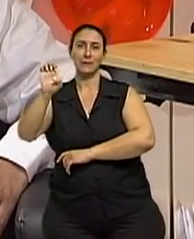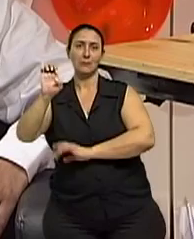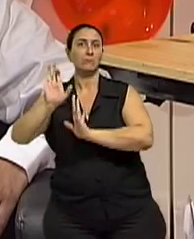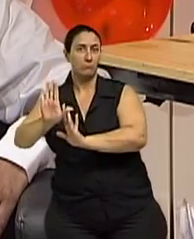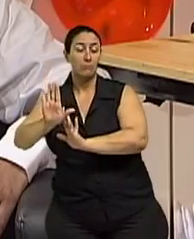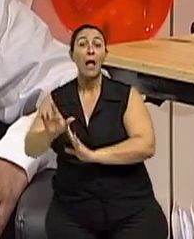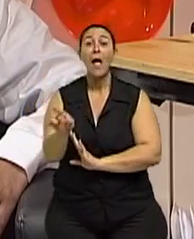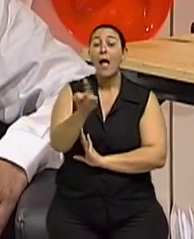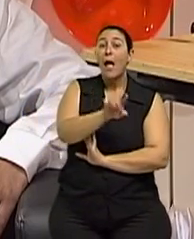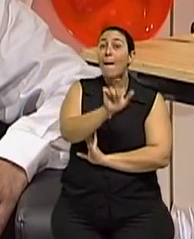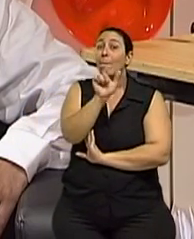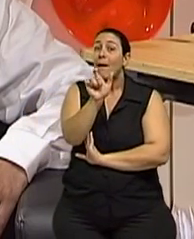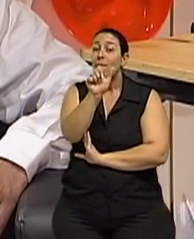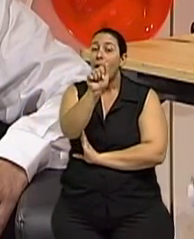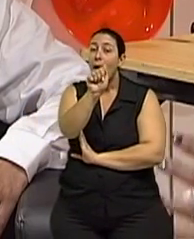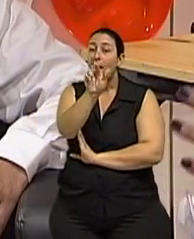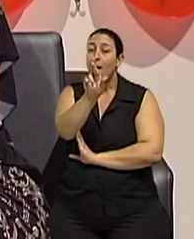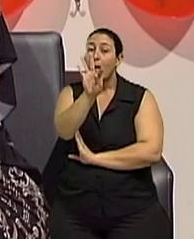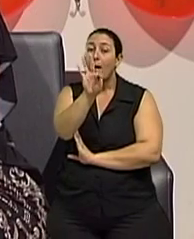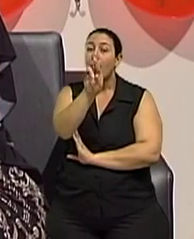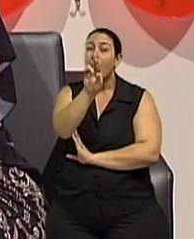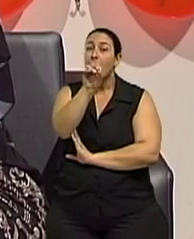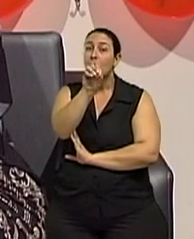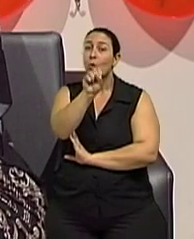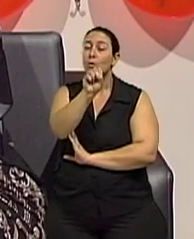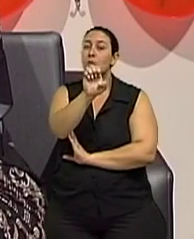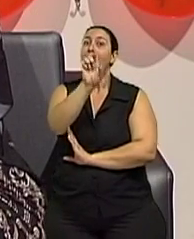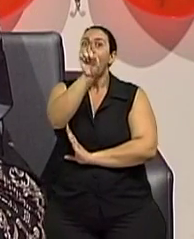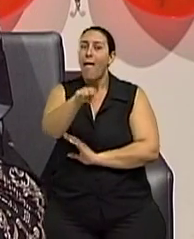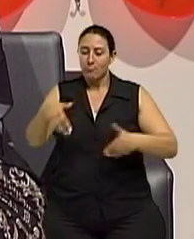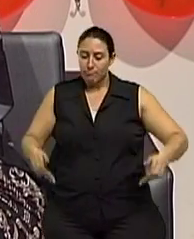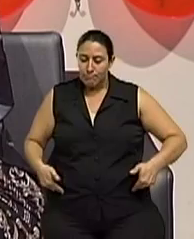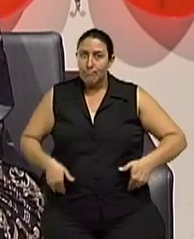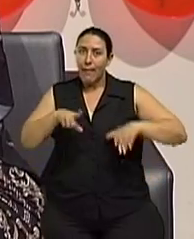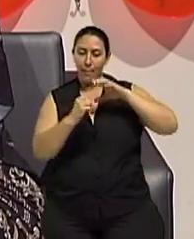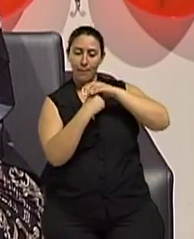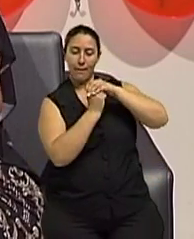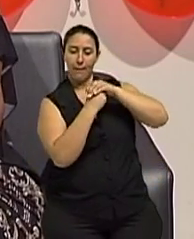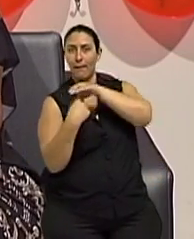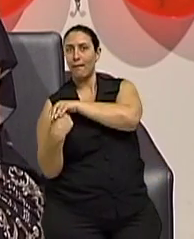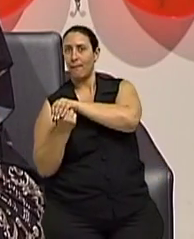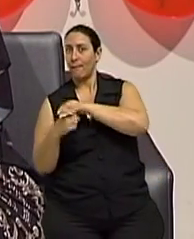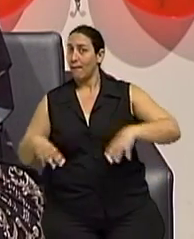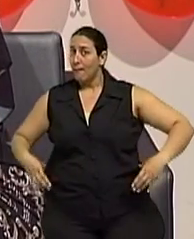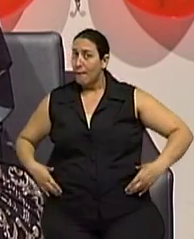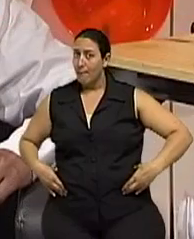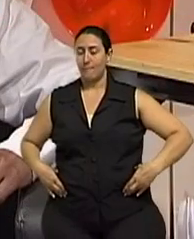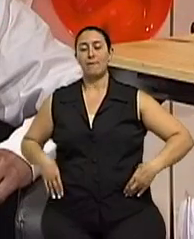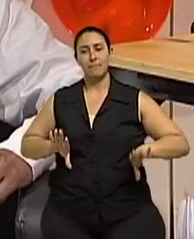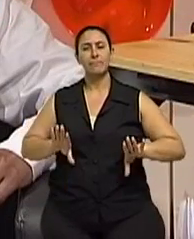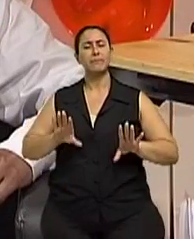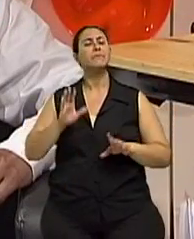identificar se o paciente tem artrose do quadril. Tá, mas aí eu vou perguntar, e a pergunta daquelas pessoas que não chegaram aos 50. Tem como prevenir?